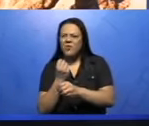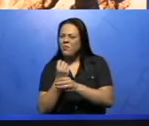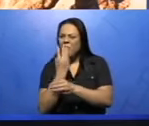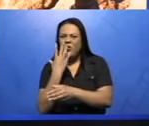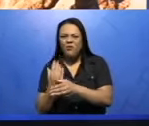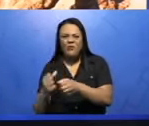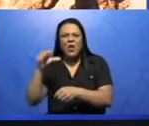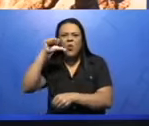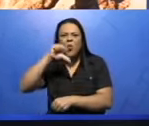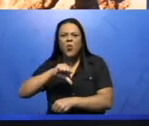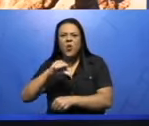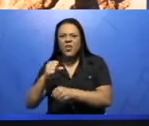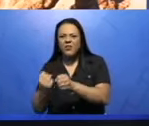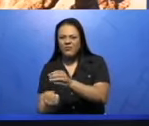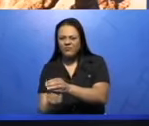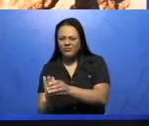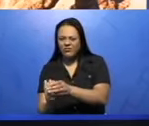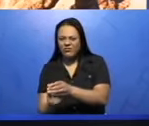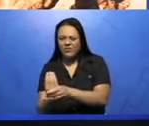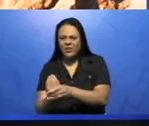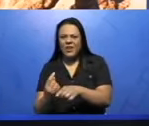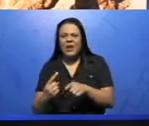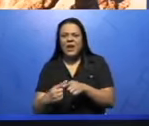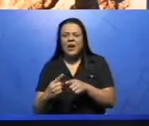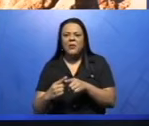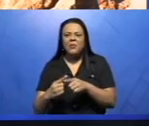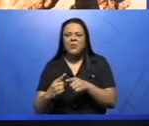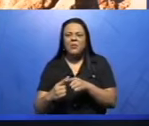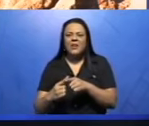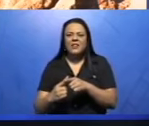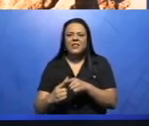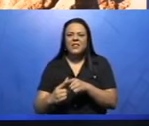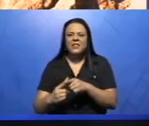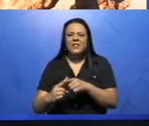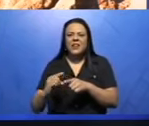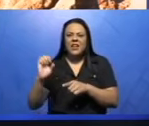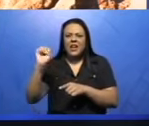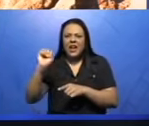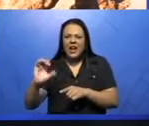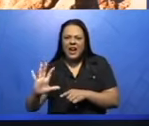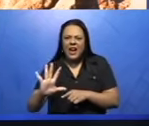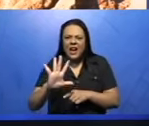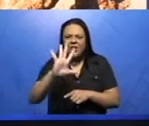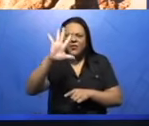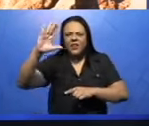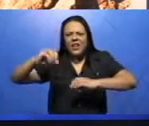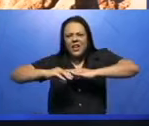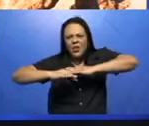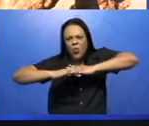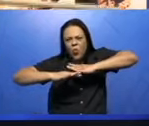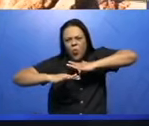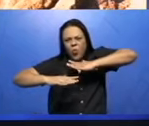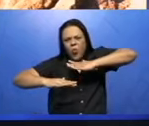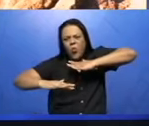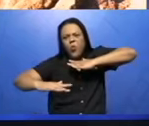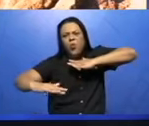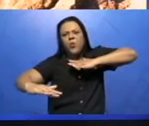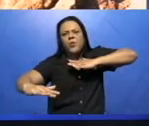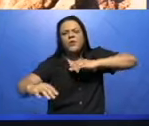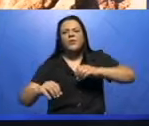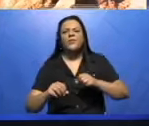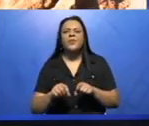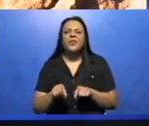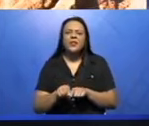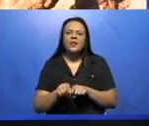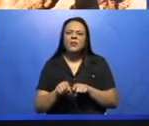continente é muito grande, é o segundo maior continente do mundo, então nós temos uma extensão grande de terra. Os climas áridos